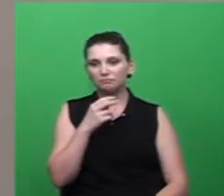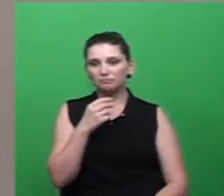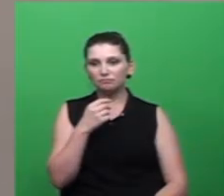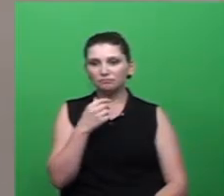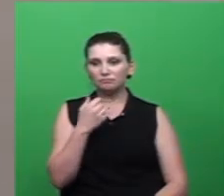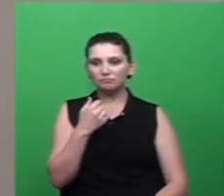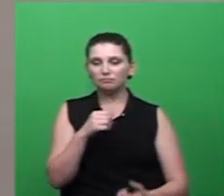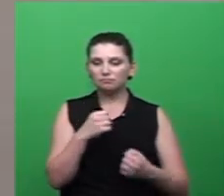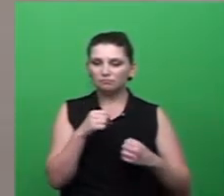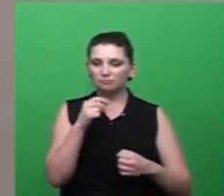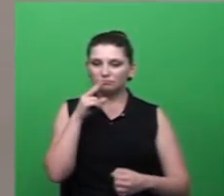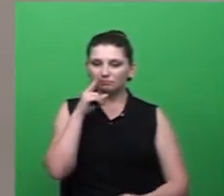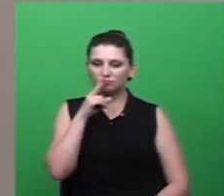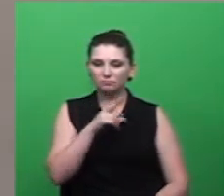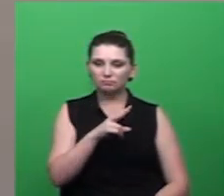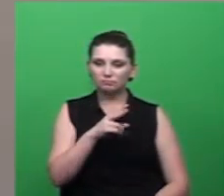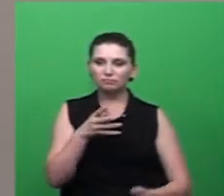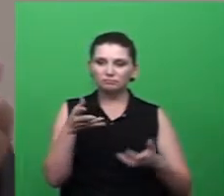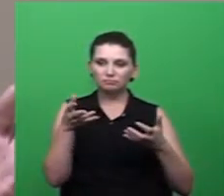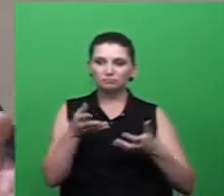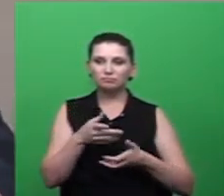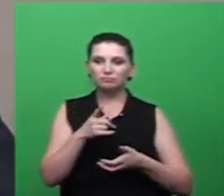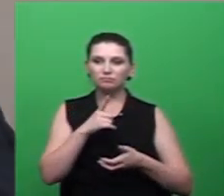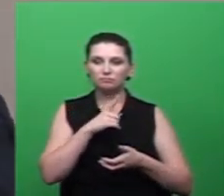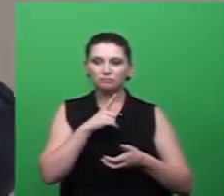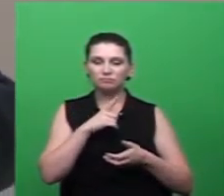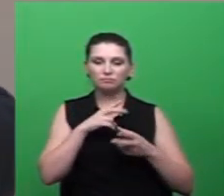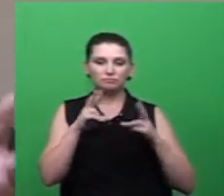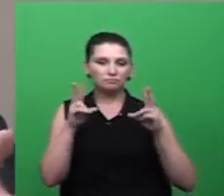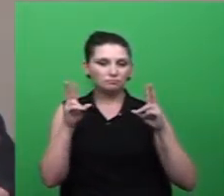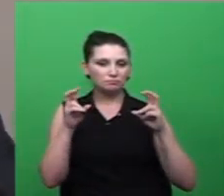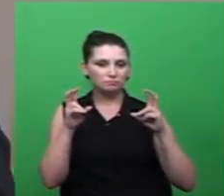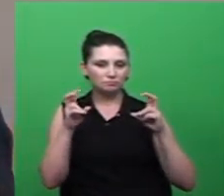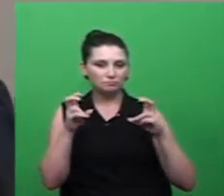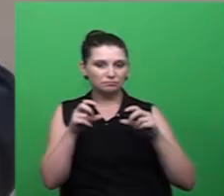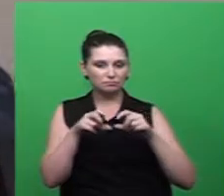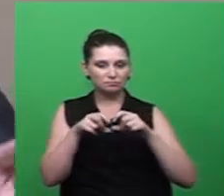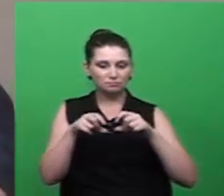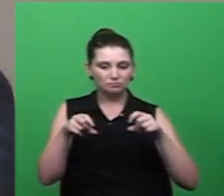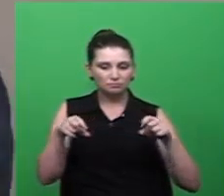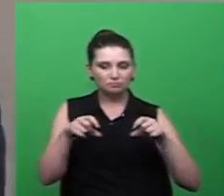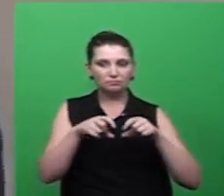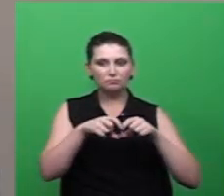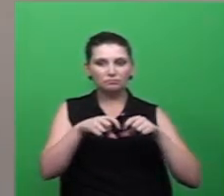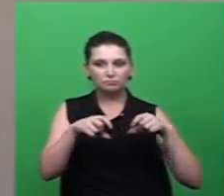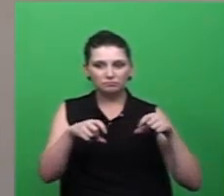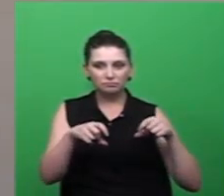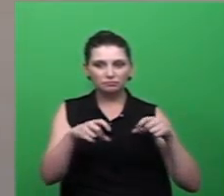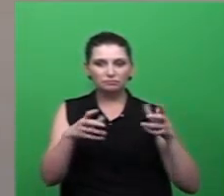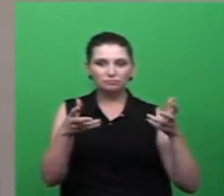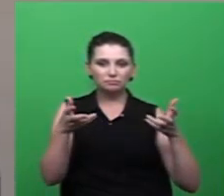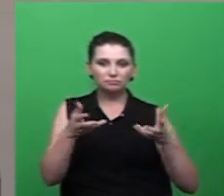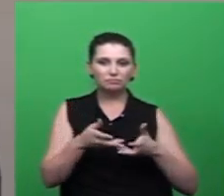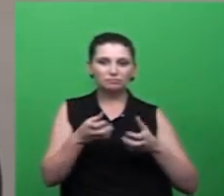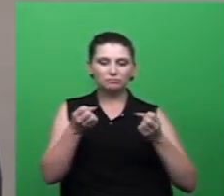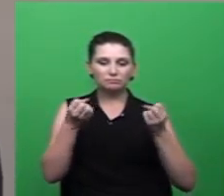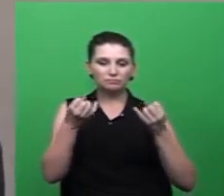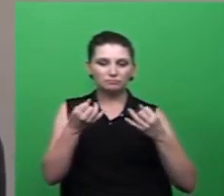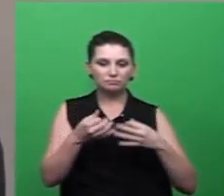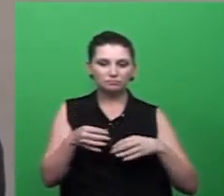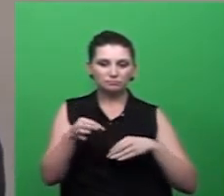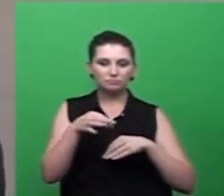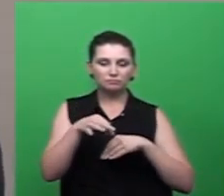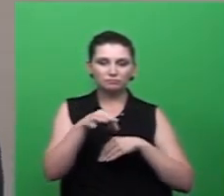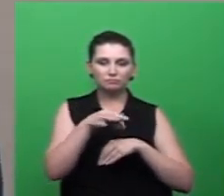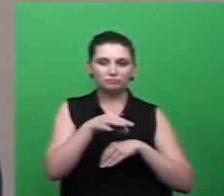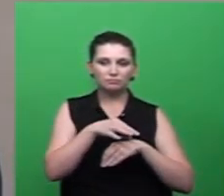quem diz que hoje nós temos na campanha da fraternidade saneamento básico vocês vieram aqui hoje falar do mosquito ali é um